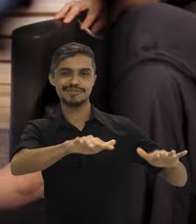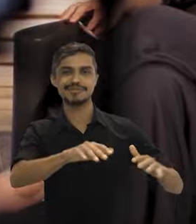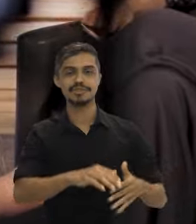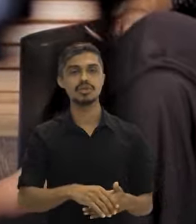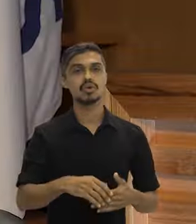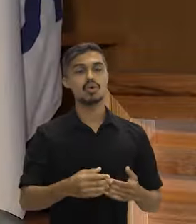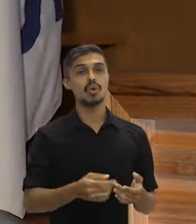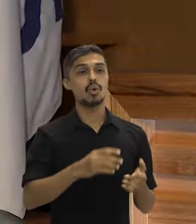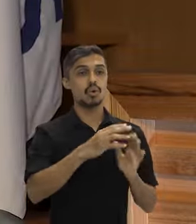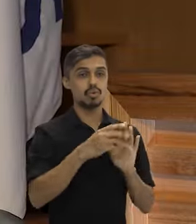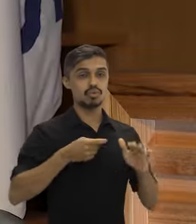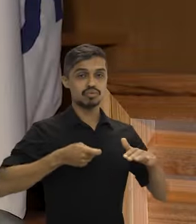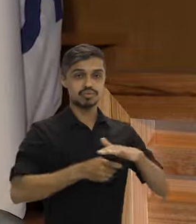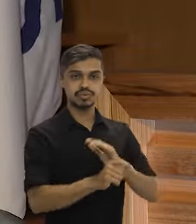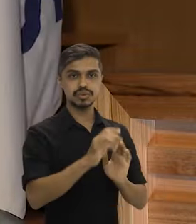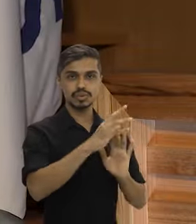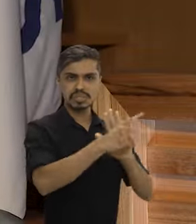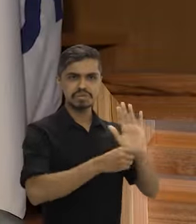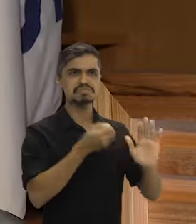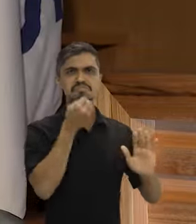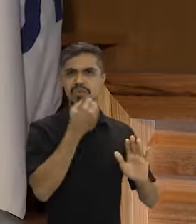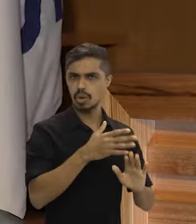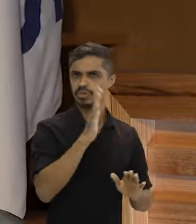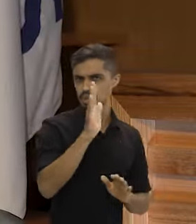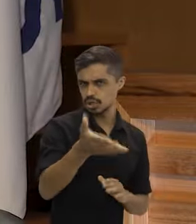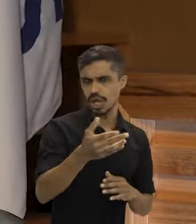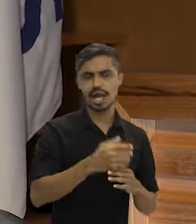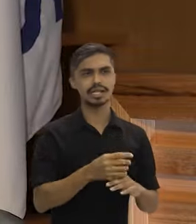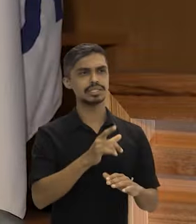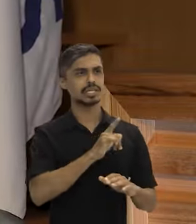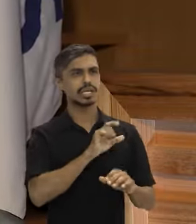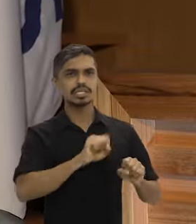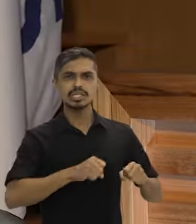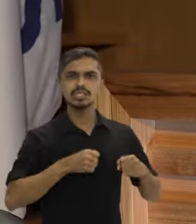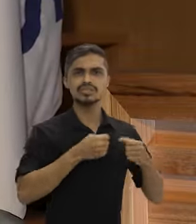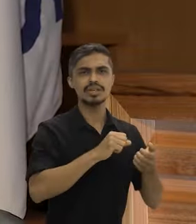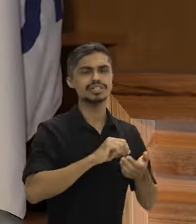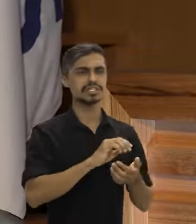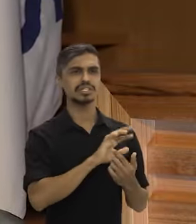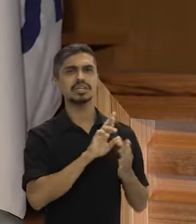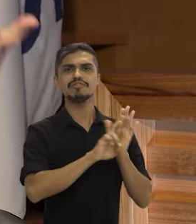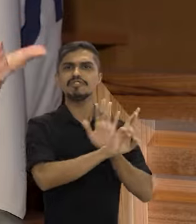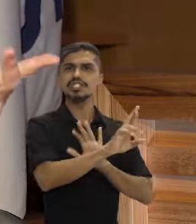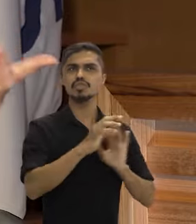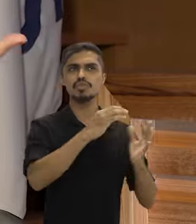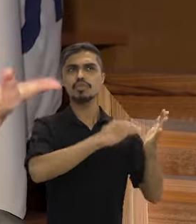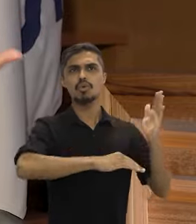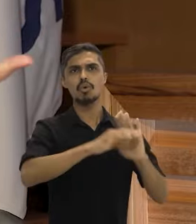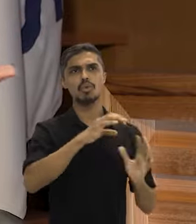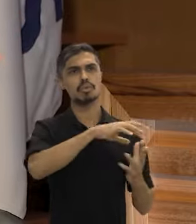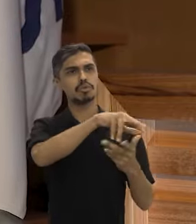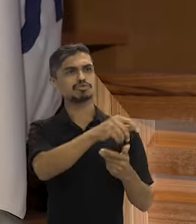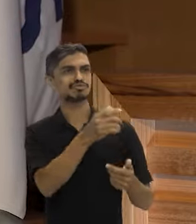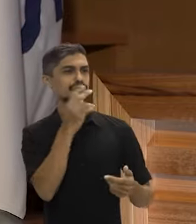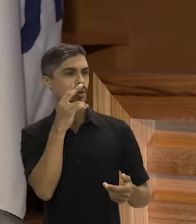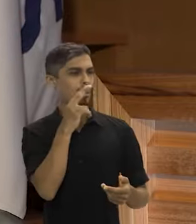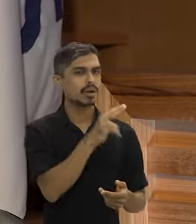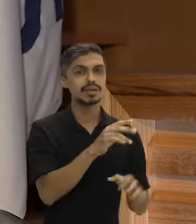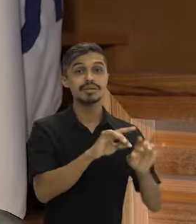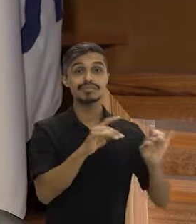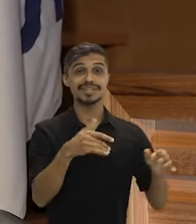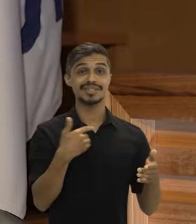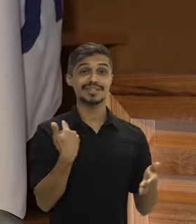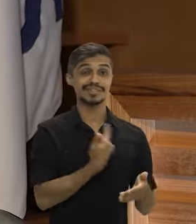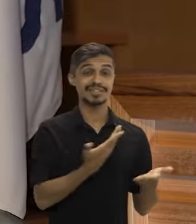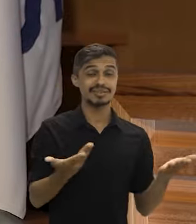escala. O Fundo Amazônia é super bem-sucedido, ele vinha com ações diferenciadas que viraram referência no mundo todo, só que